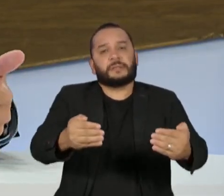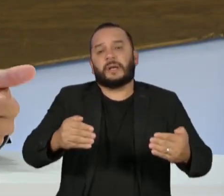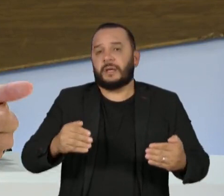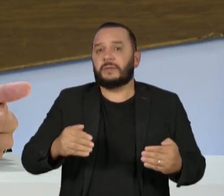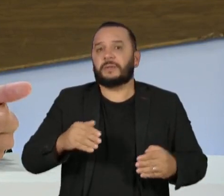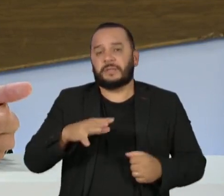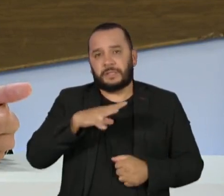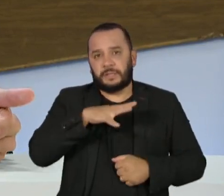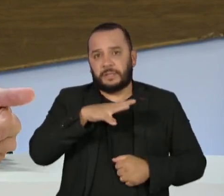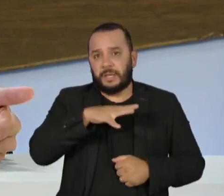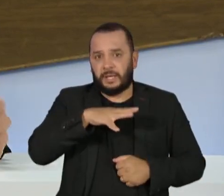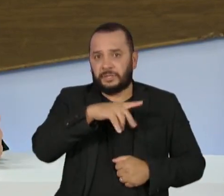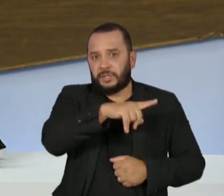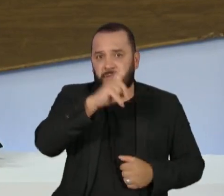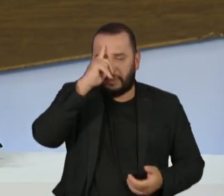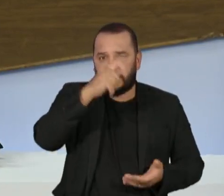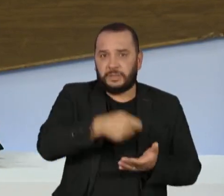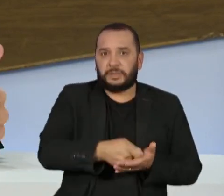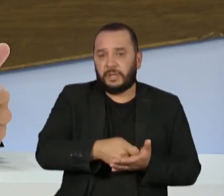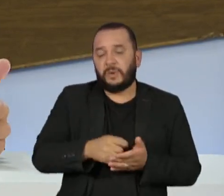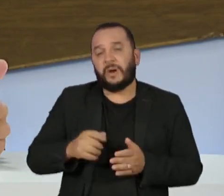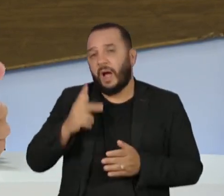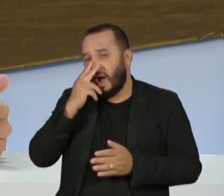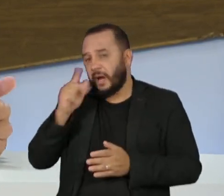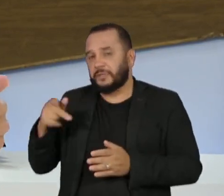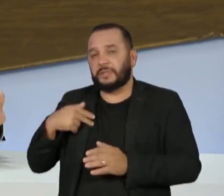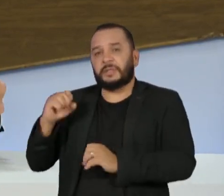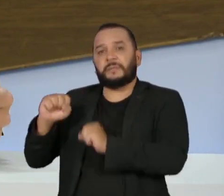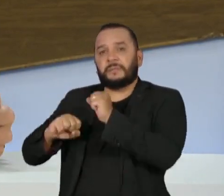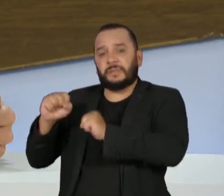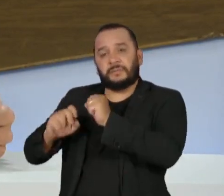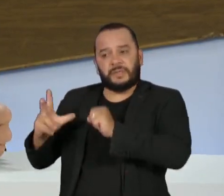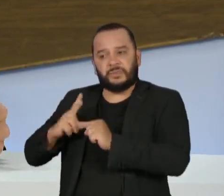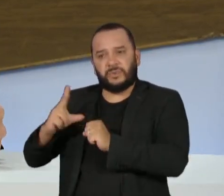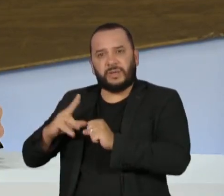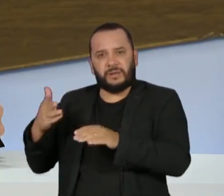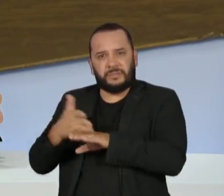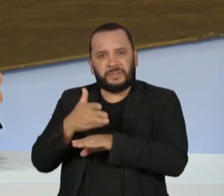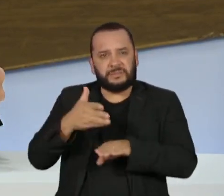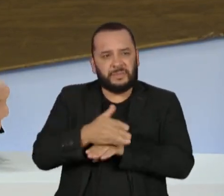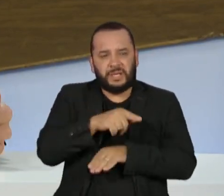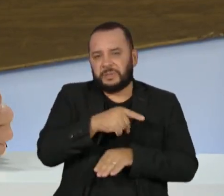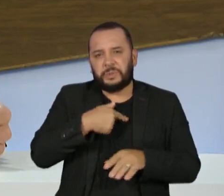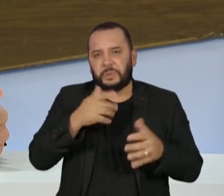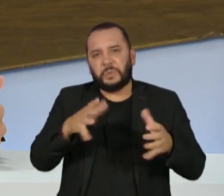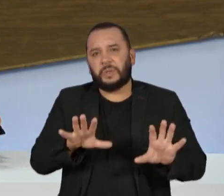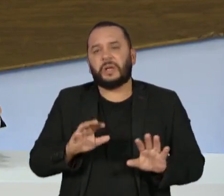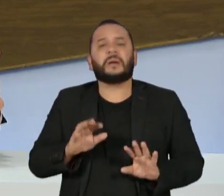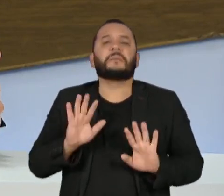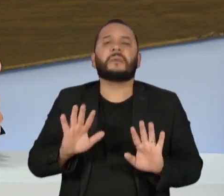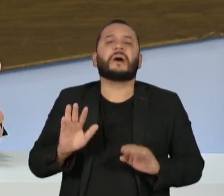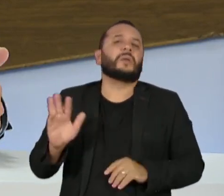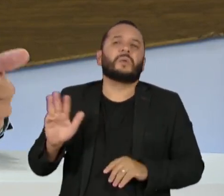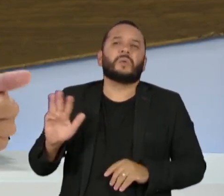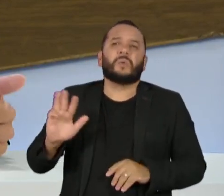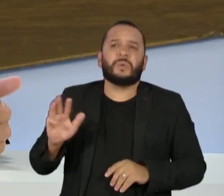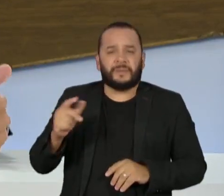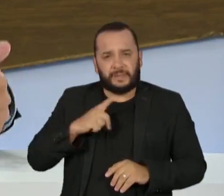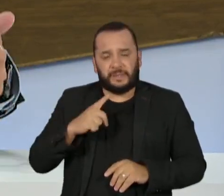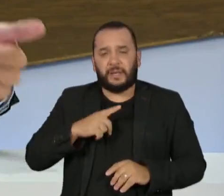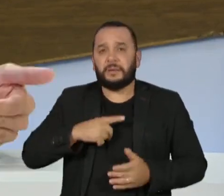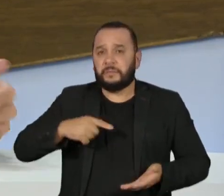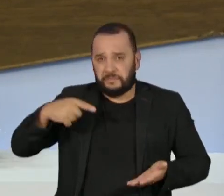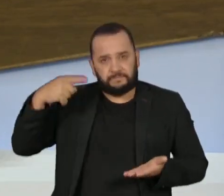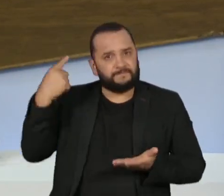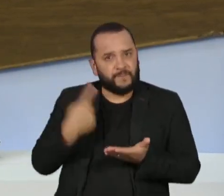podem desestimular a participação privada no setor. Eu queria saber do senhor qual é a posição do governo Lula sobre o marco do saneamento. Vai haver algum tipo de movimento